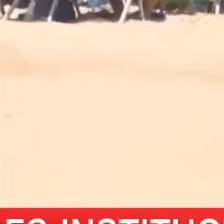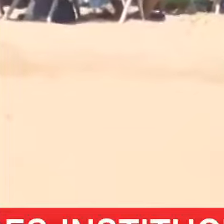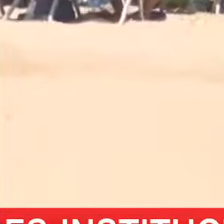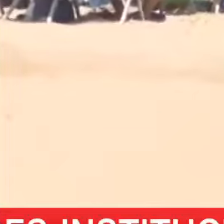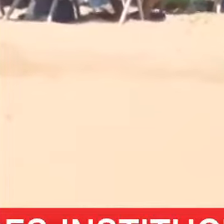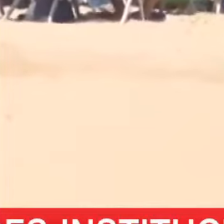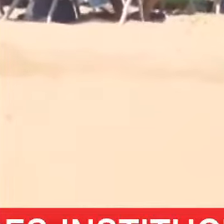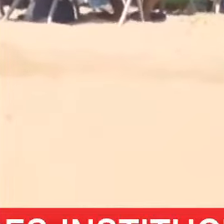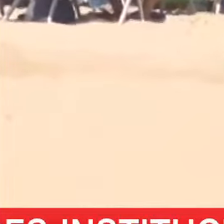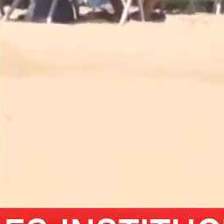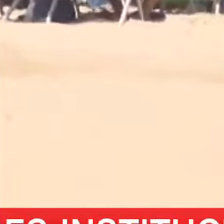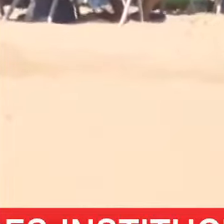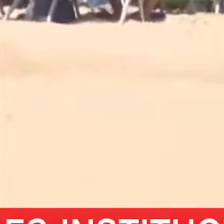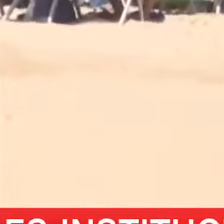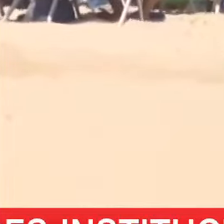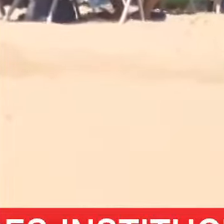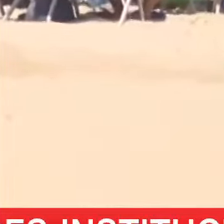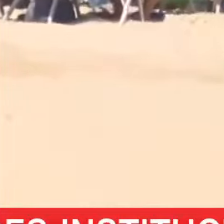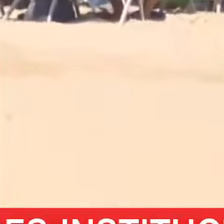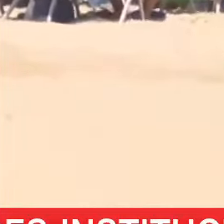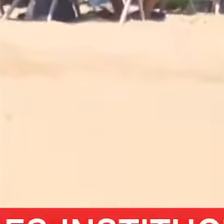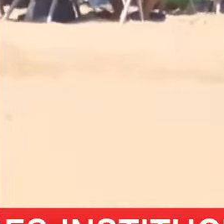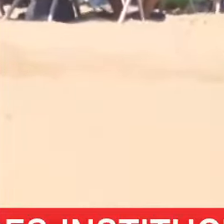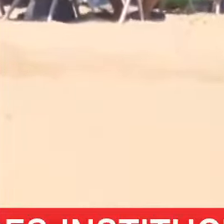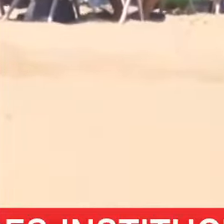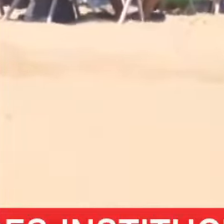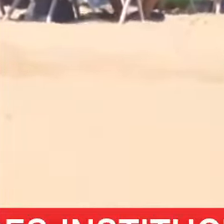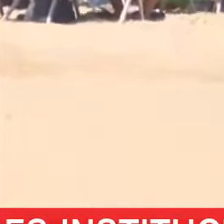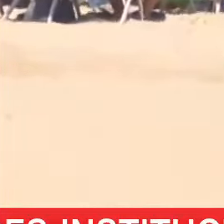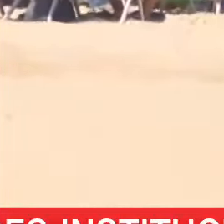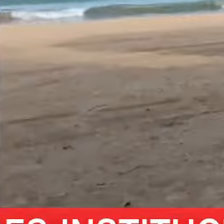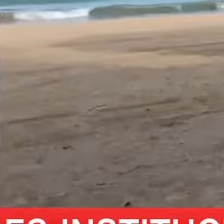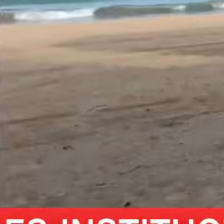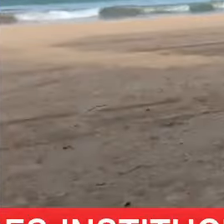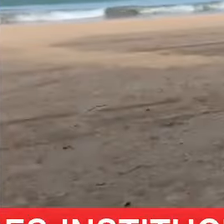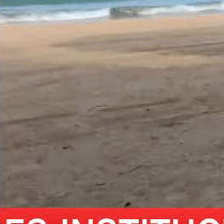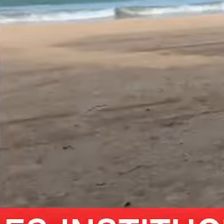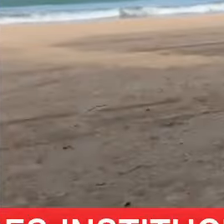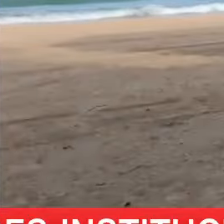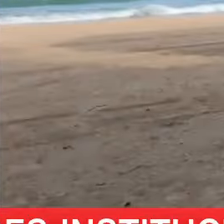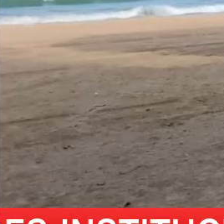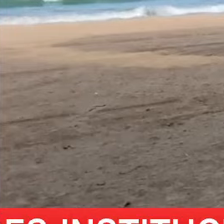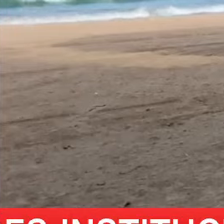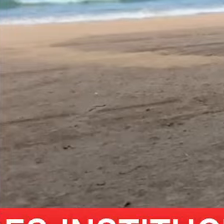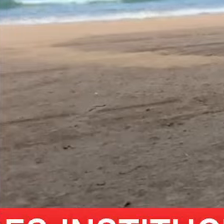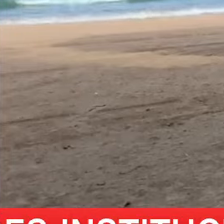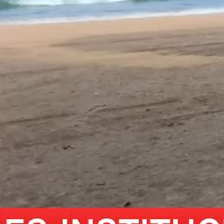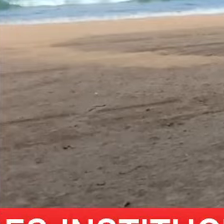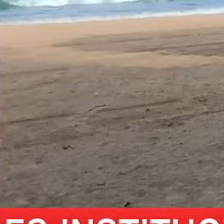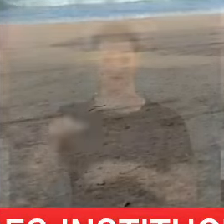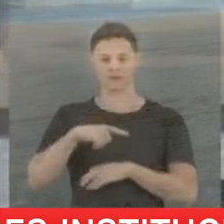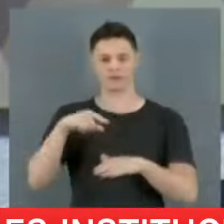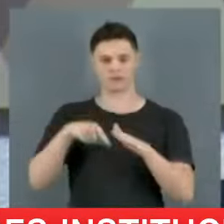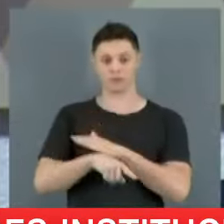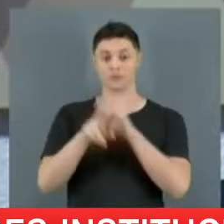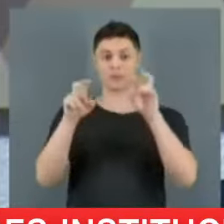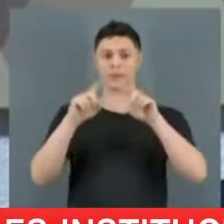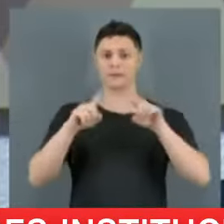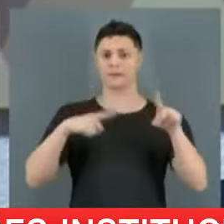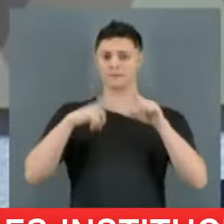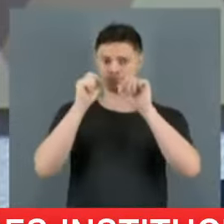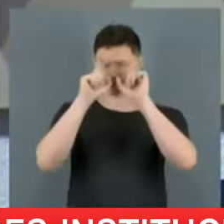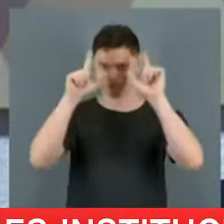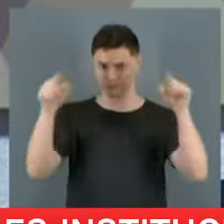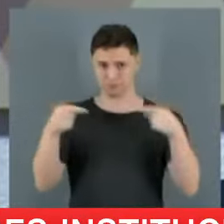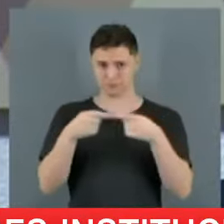com esse posicionamento contrário, a gente tem aí um componente político, né? Isso acaba sendo mais um palco aí para polarização, né? Aí o